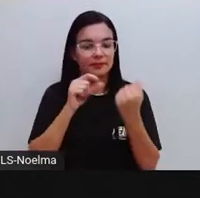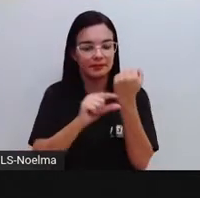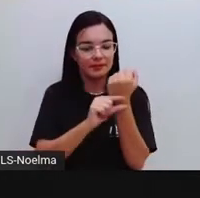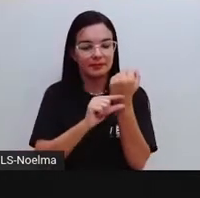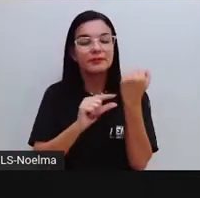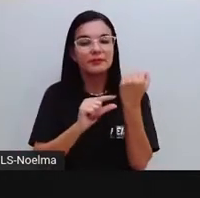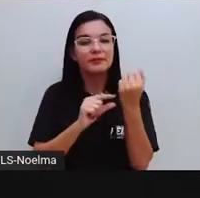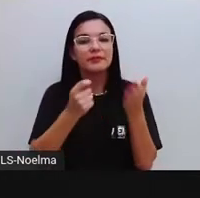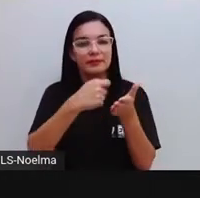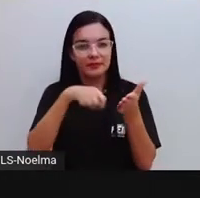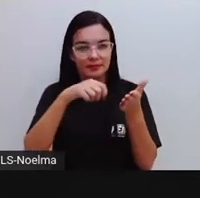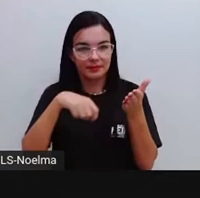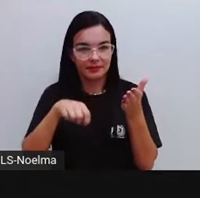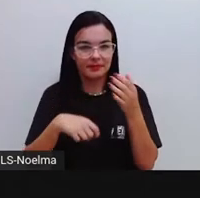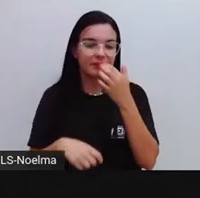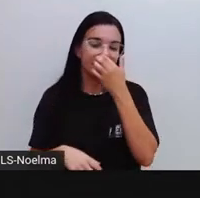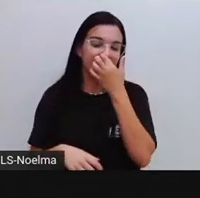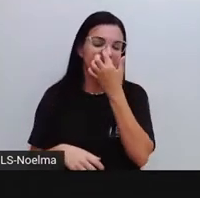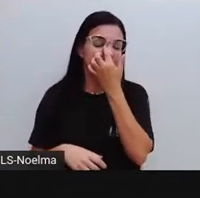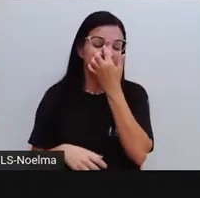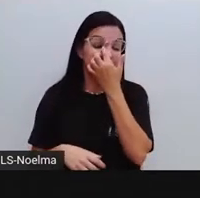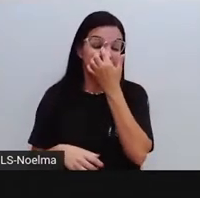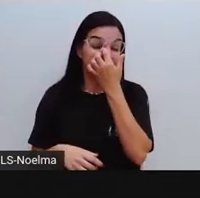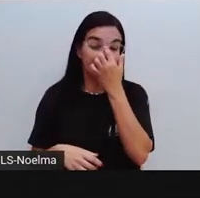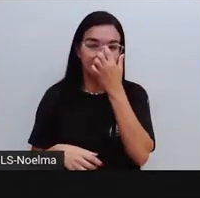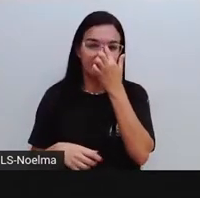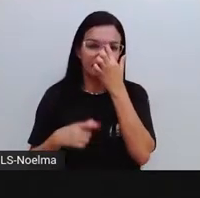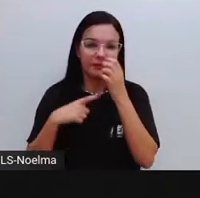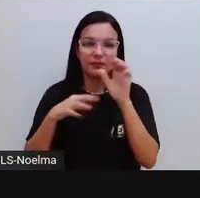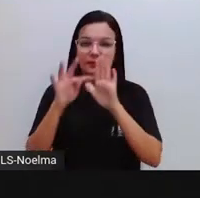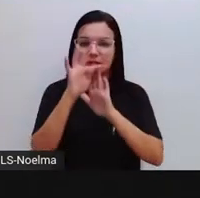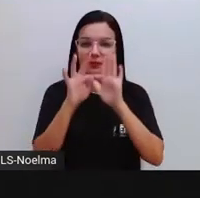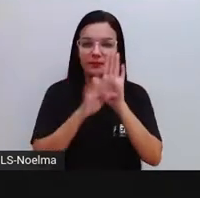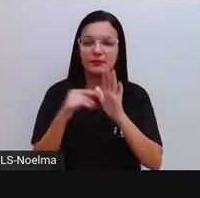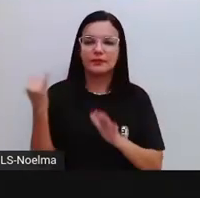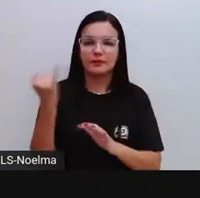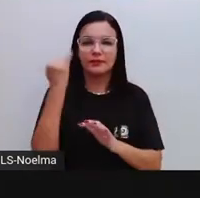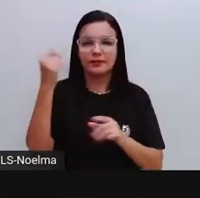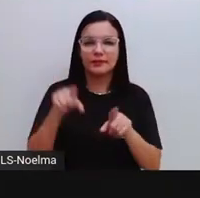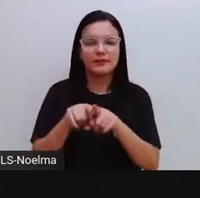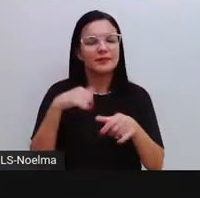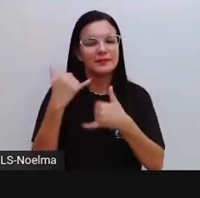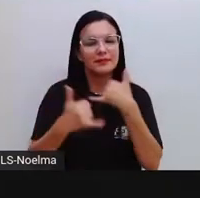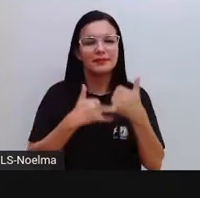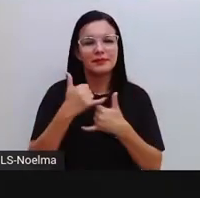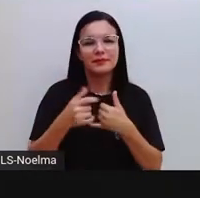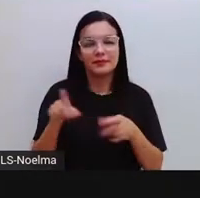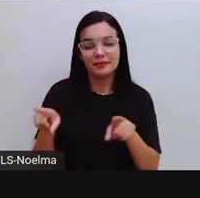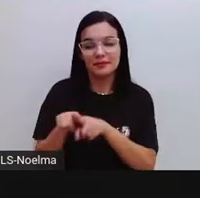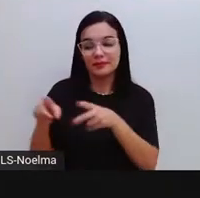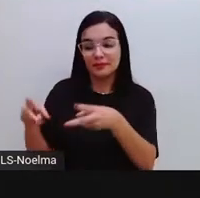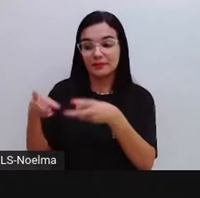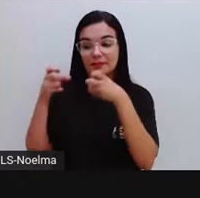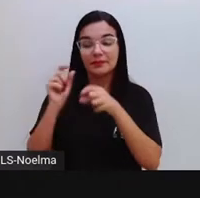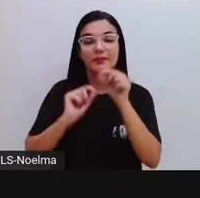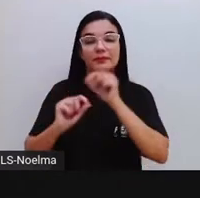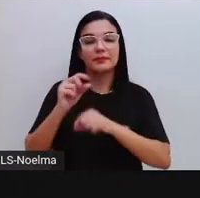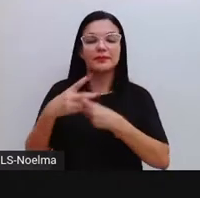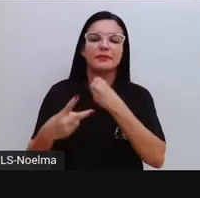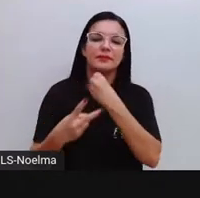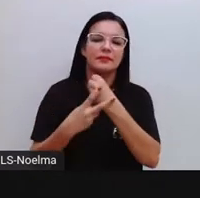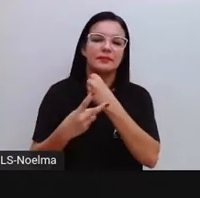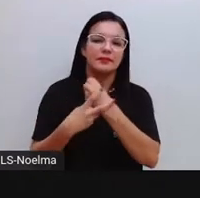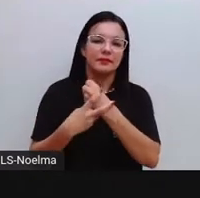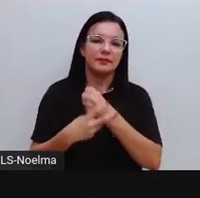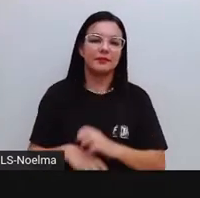Sobrou Pra Mim, um texto bem interessante que traz uma história aí divertida para a gente observar os verbos, tá